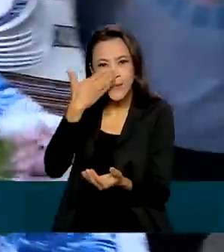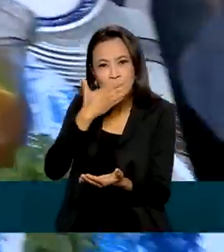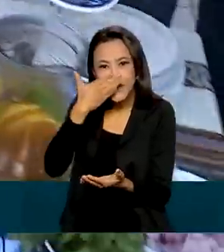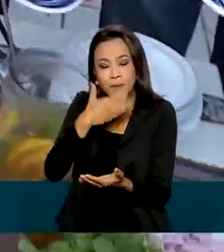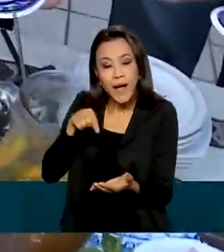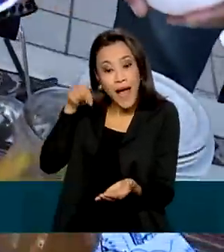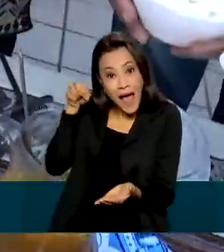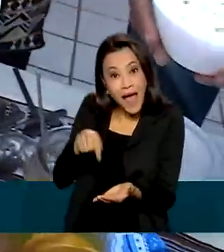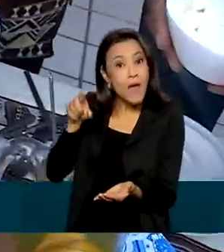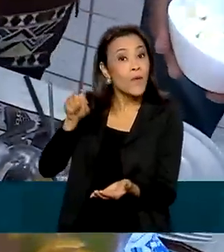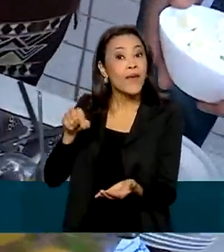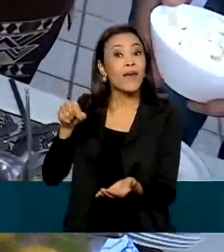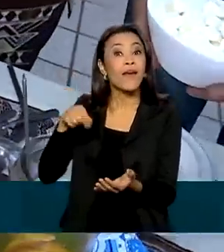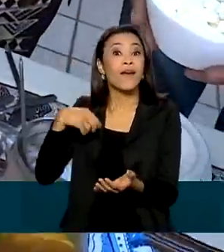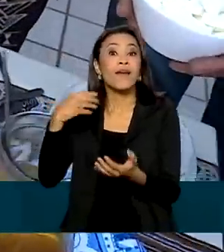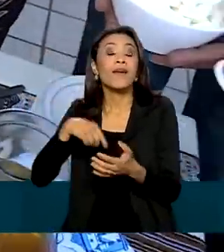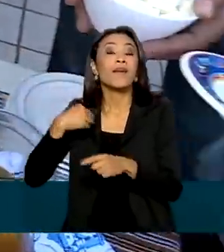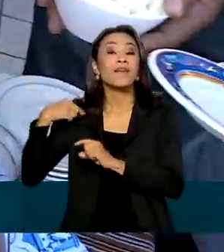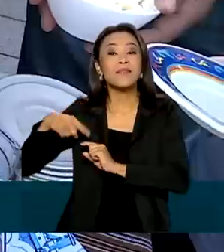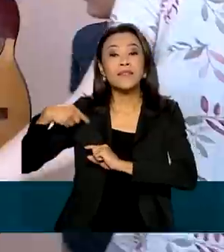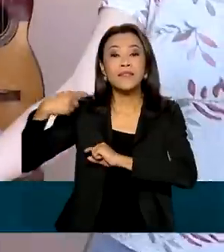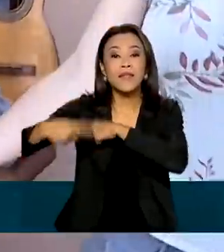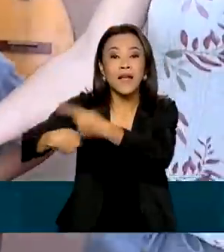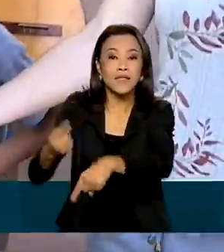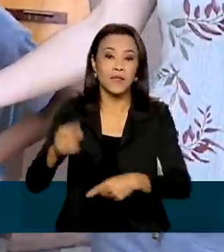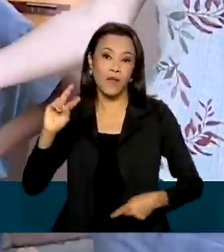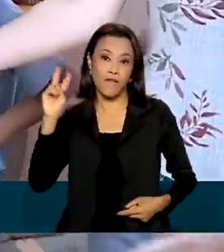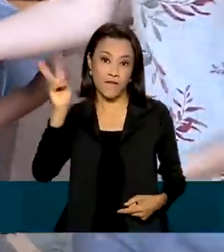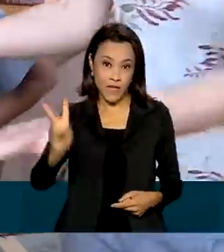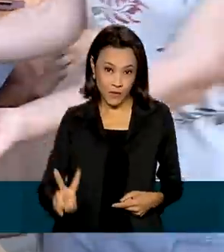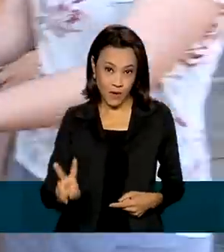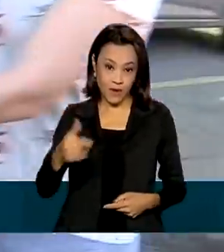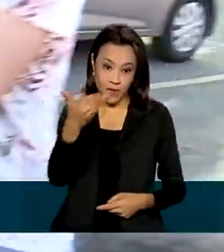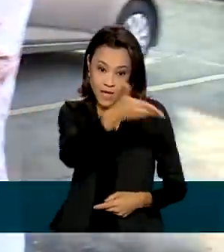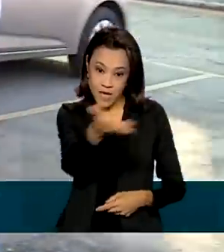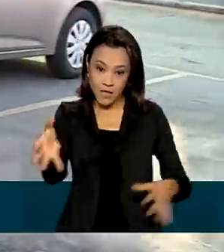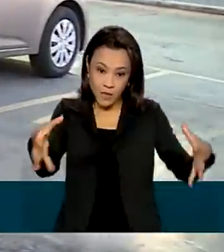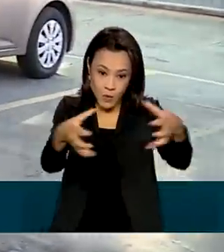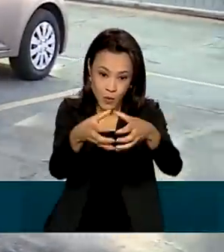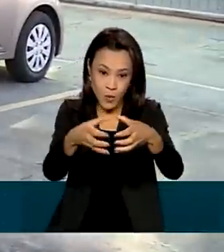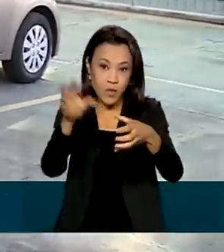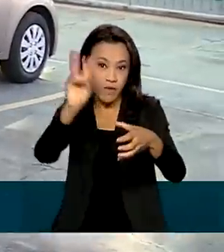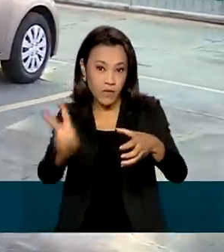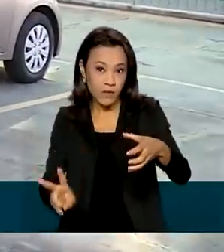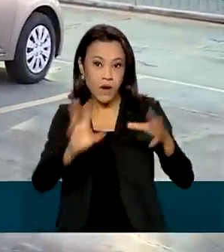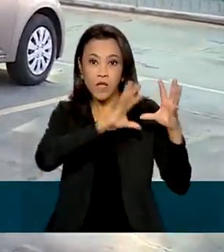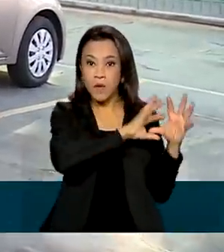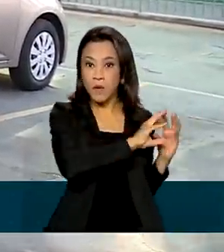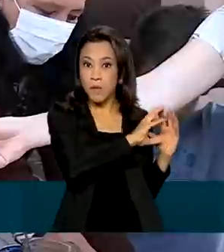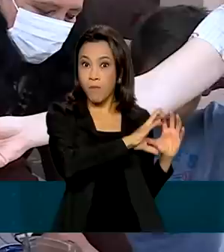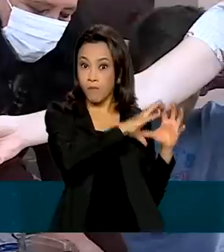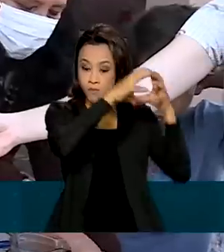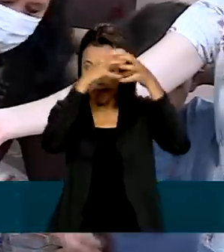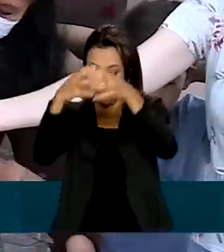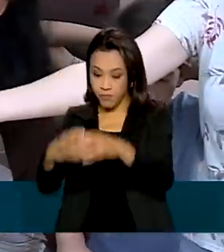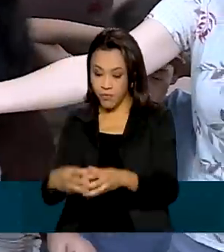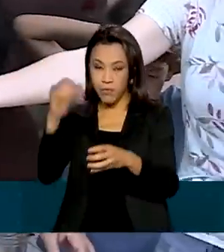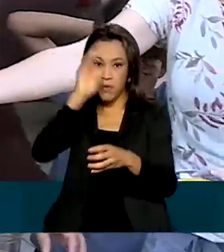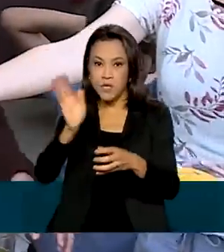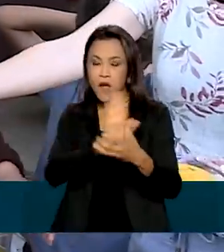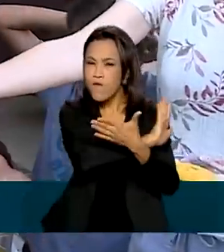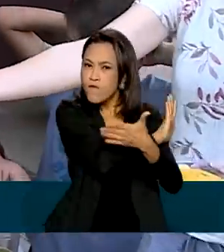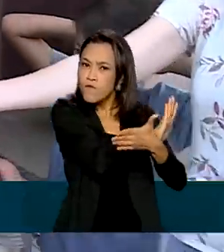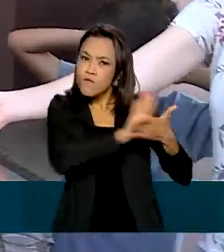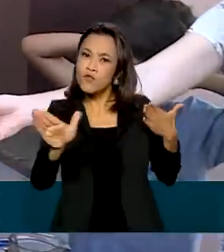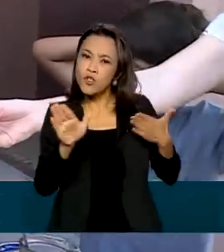Venezuela que cria raízes no Brasil. Esse grupo de venezuelanos se mudou para cá nos últimos anos, fugindo